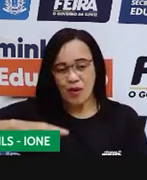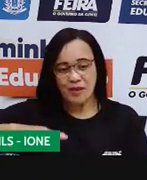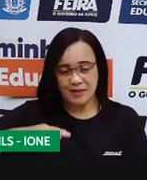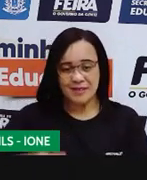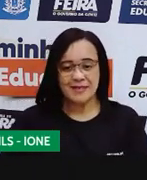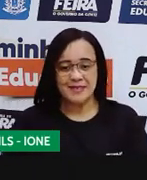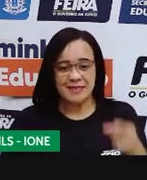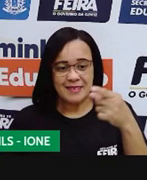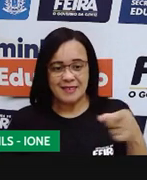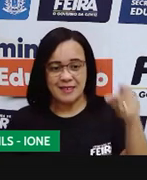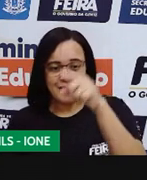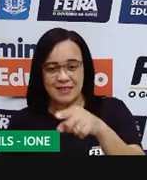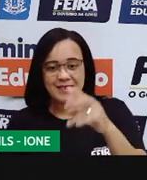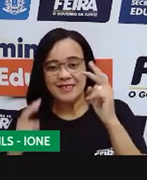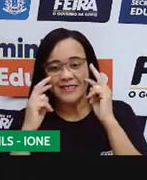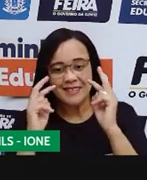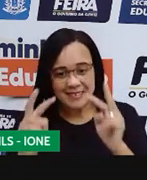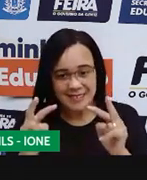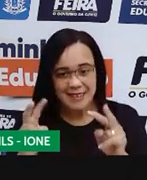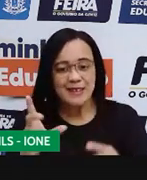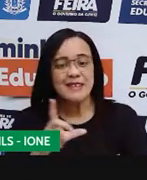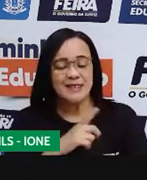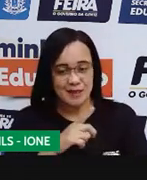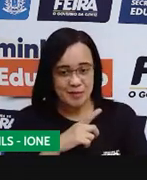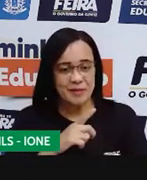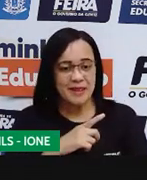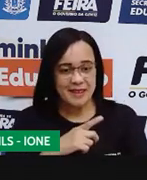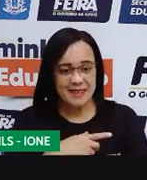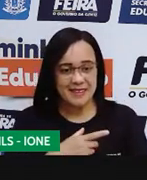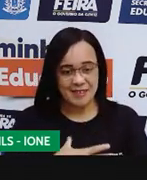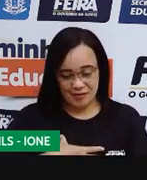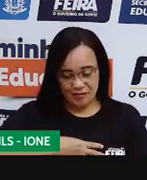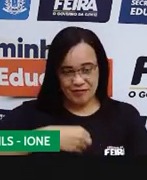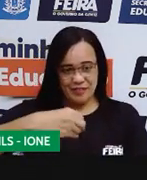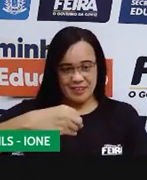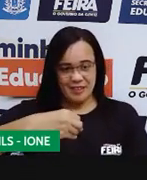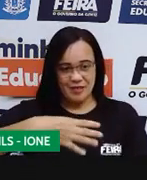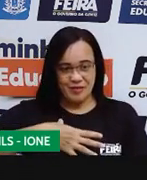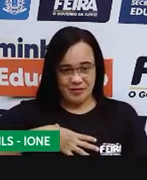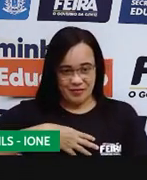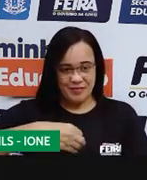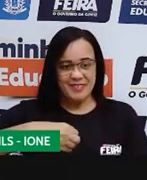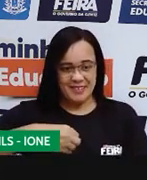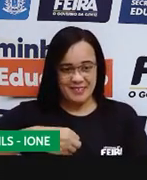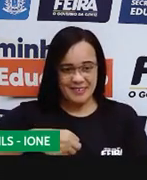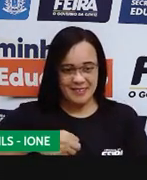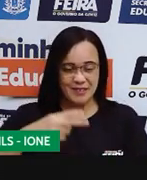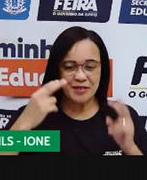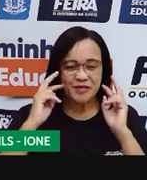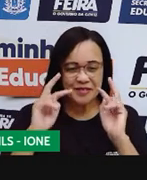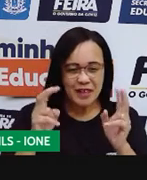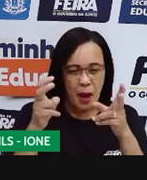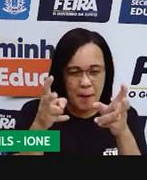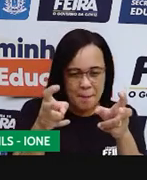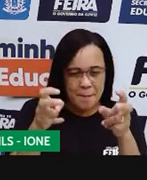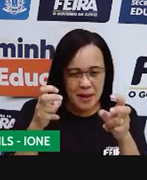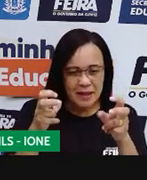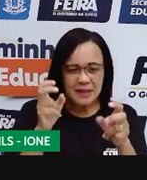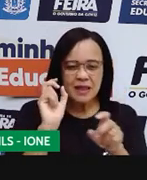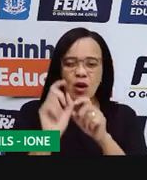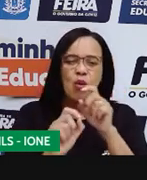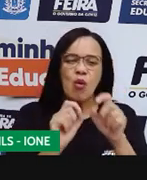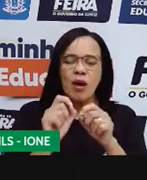os filhos aqui, que estão nesse lado, desse lado esquerdo, a gente observa que todos têm a pele